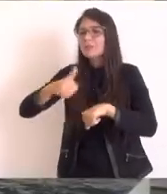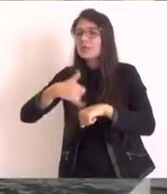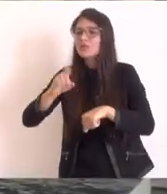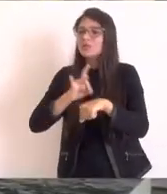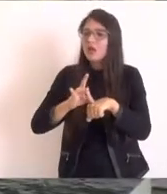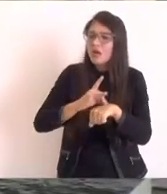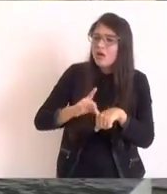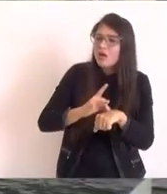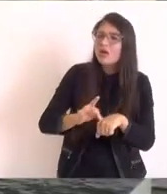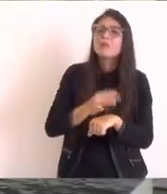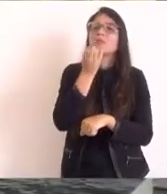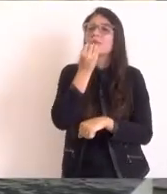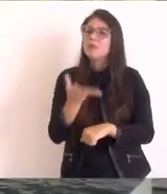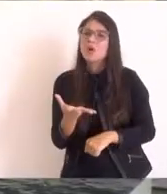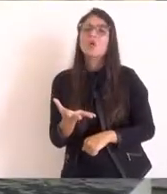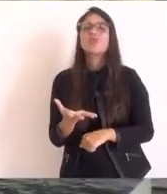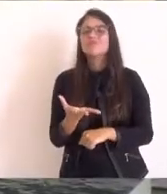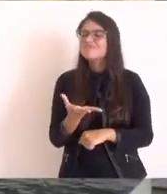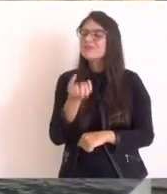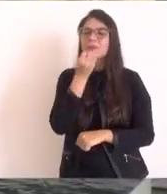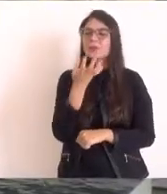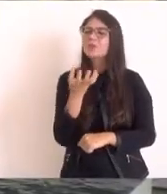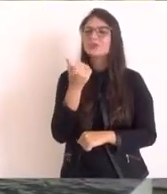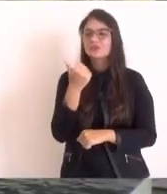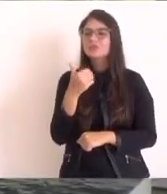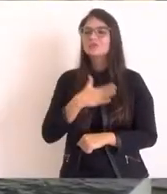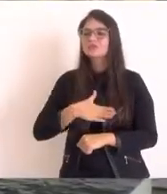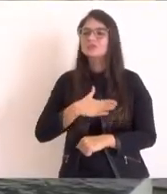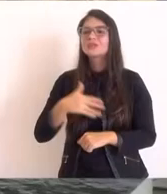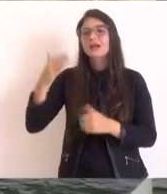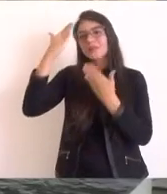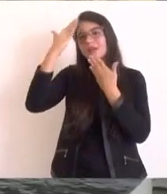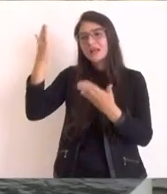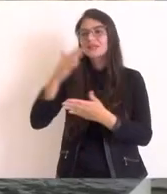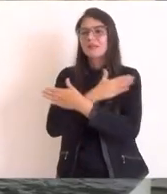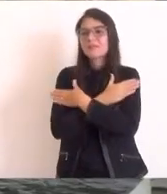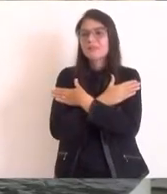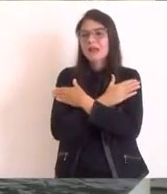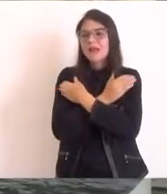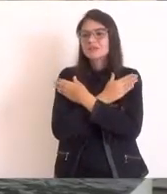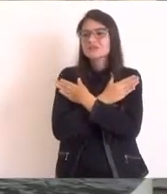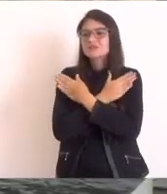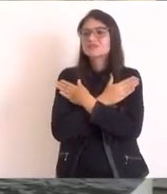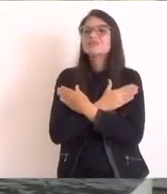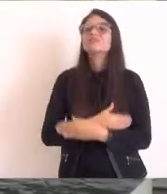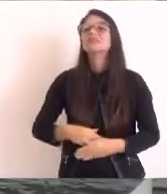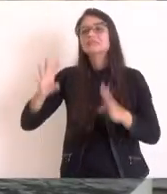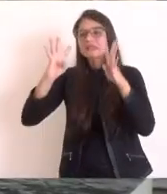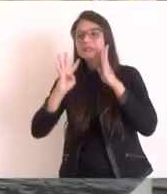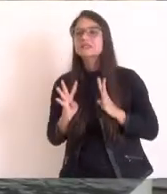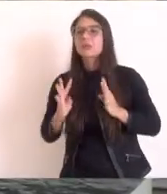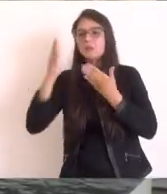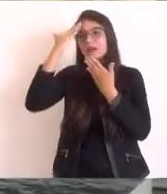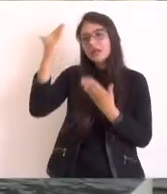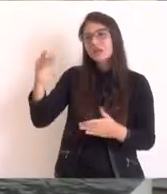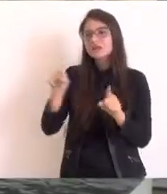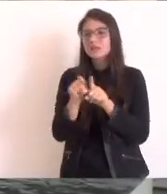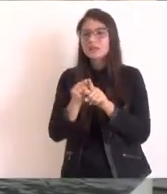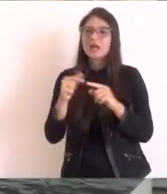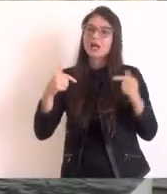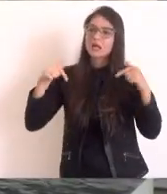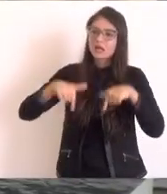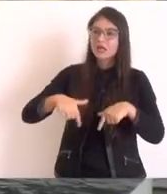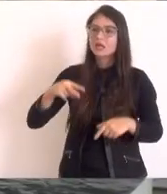tudo será muito bem-vindo. Então, um forte abraço obrigado pela atenção e obrigada também pelo espaço.